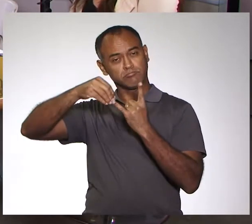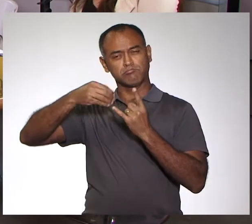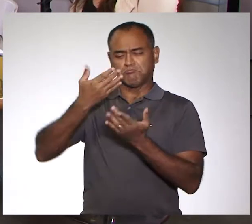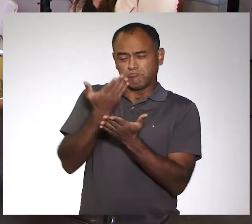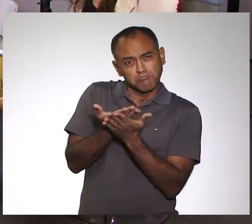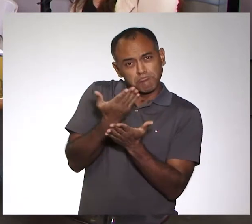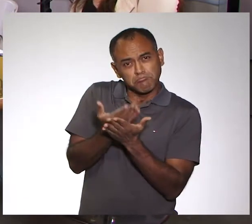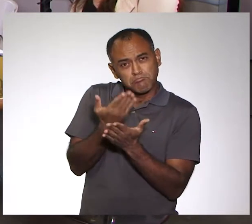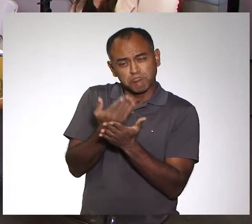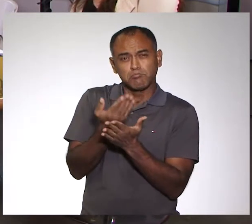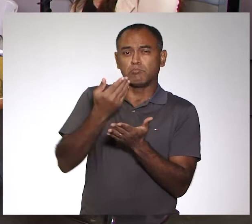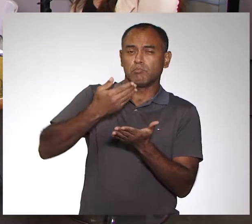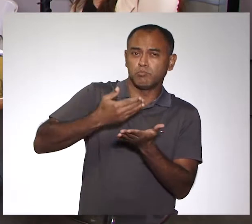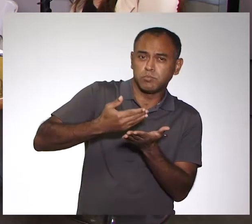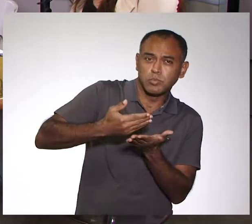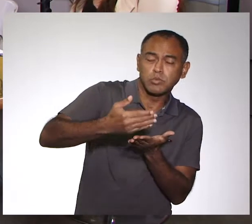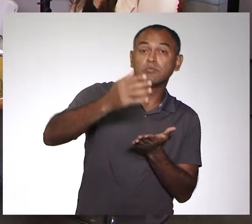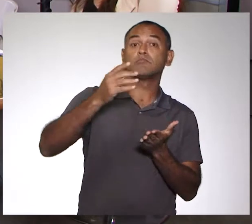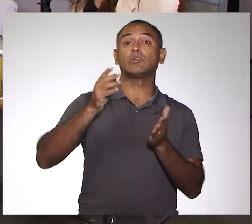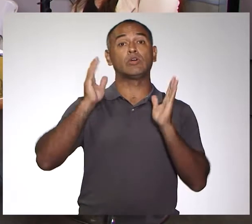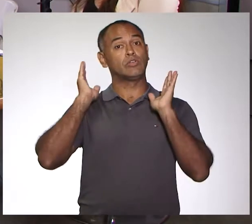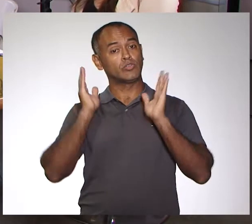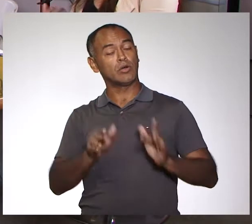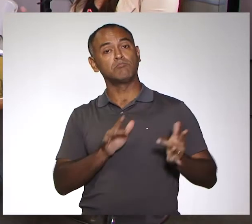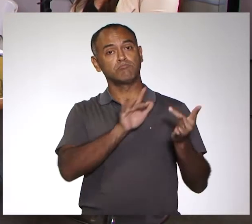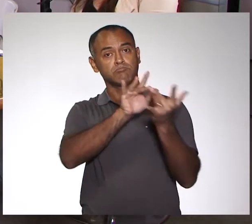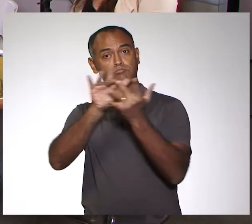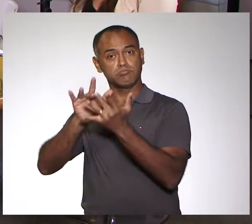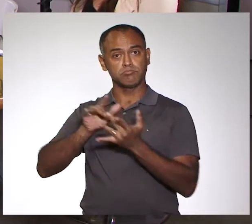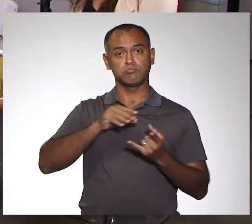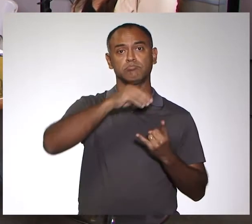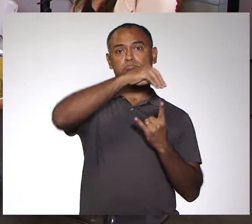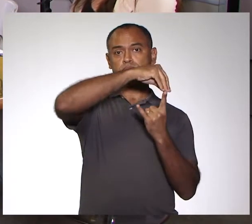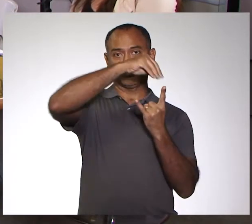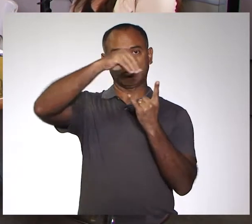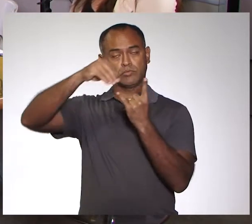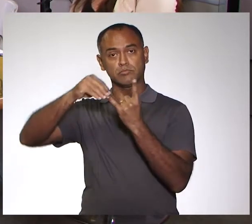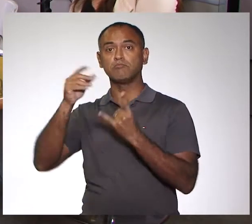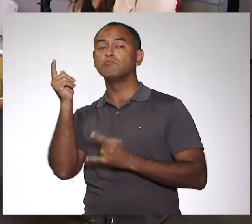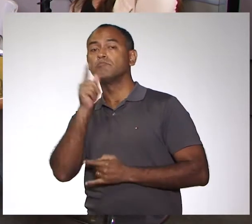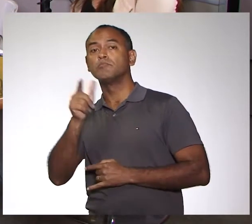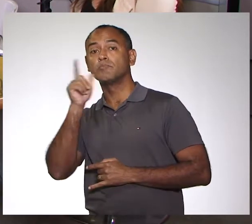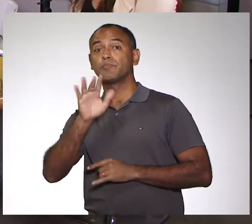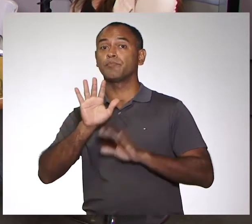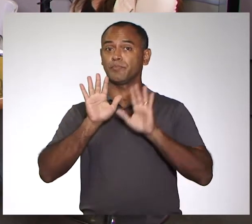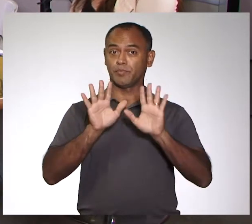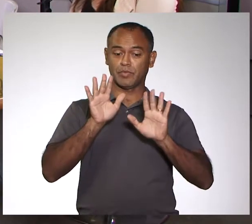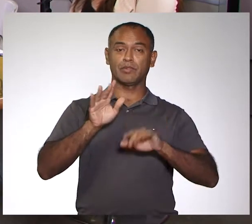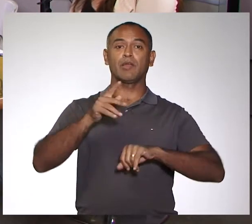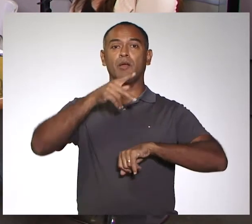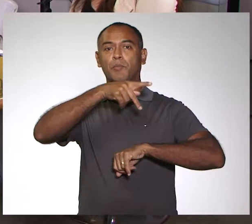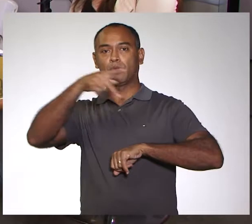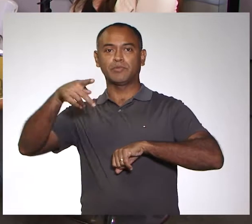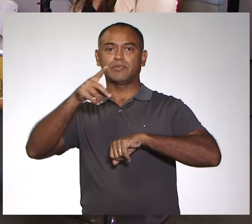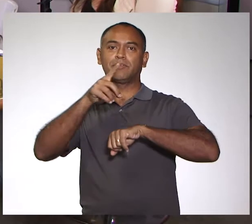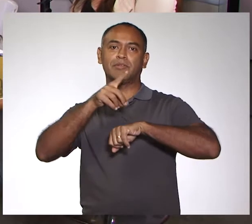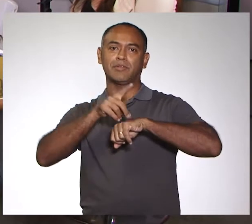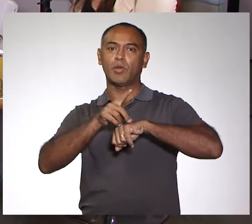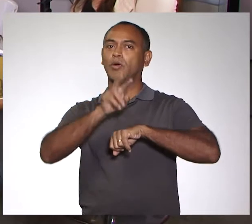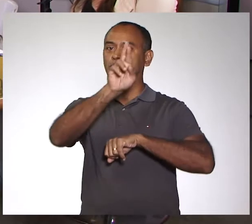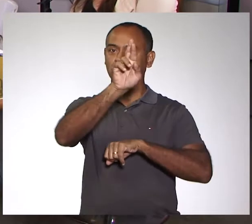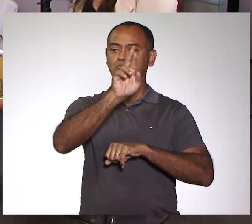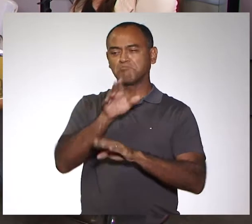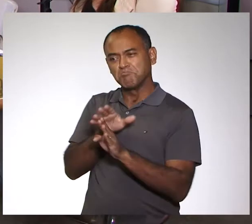Então, em algum momento, ele já tinha esse contato com a Fiocruz, mas a professora doutora, que foi